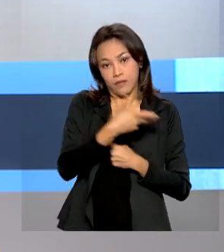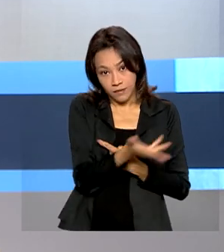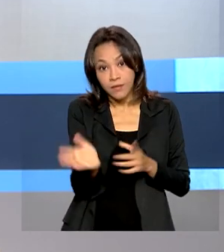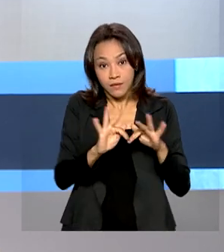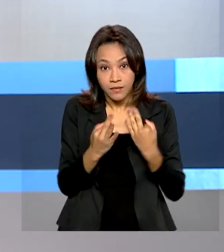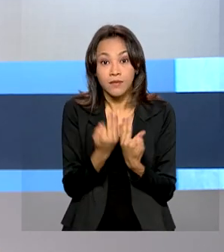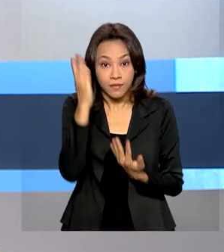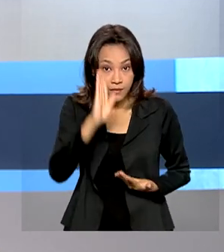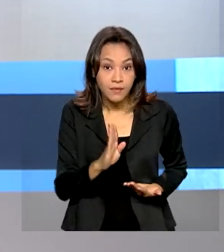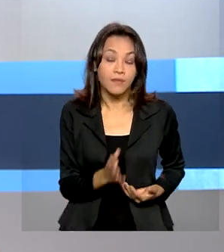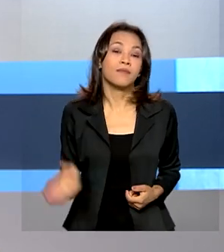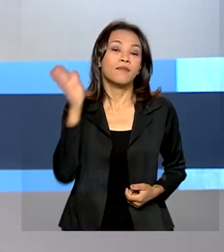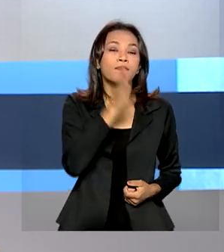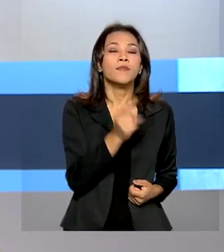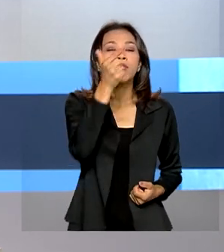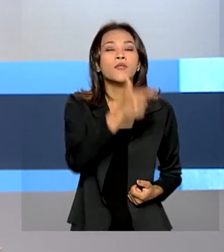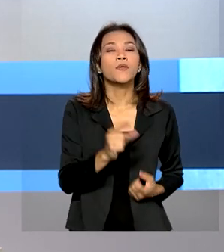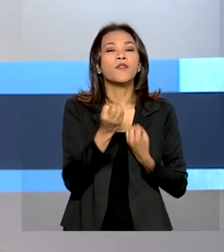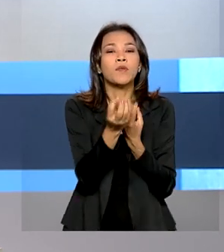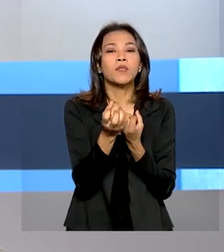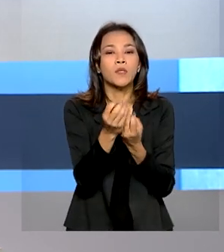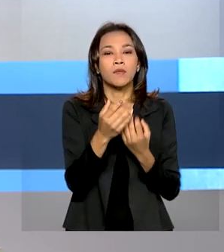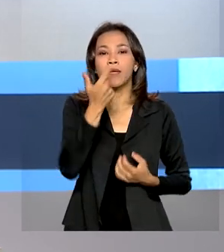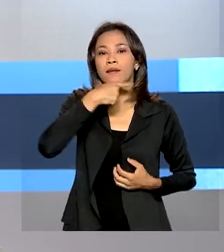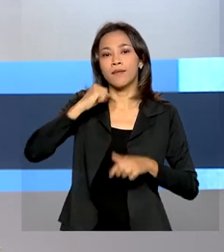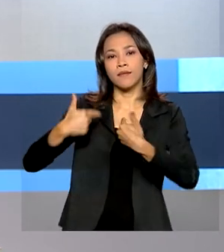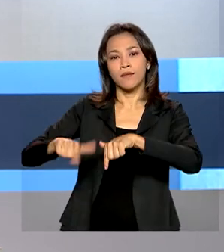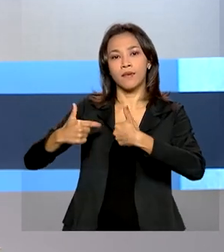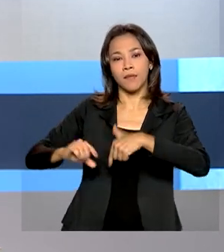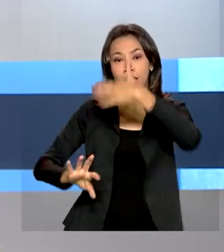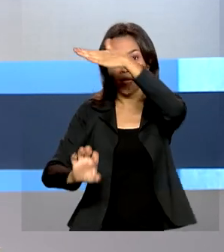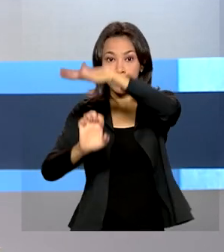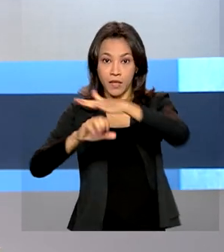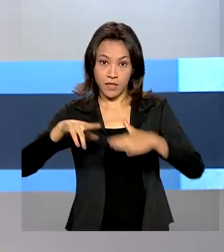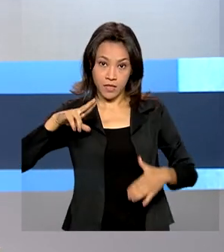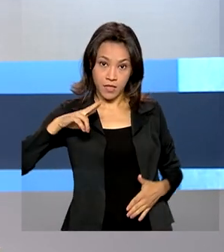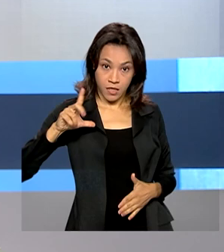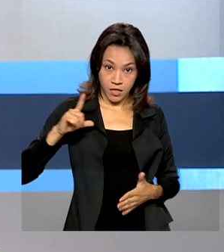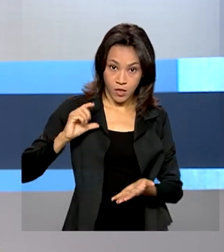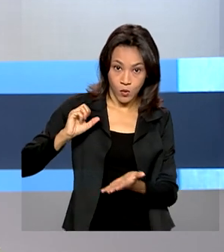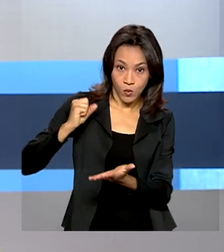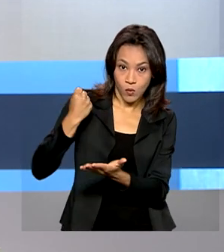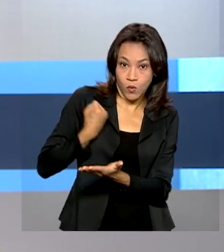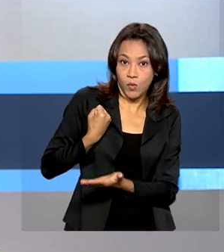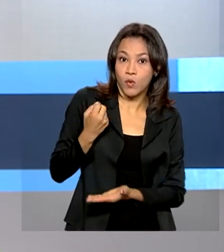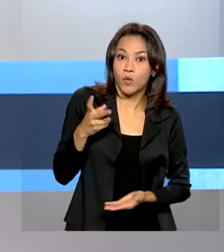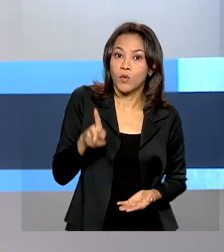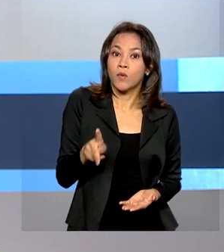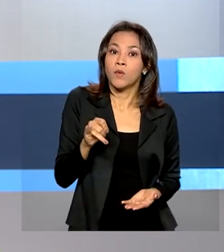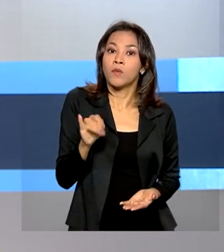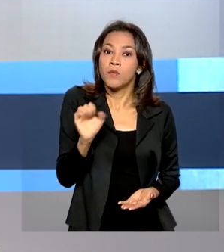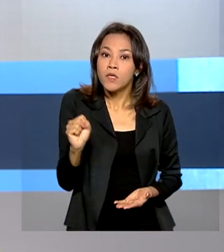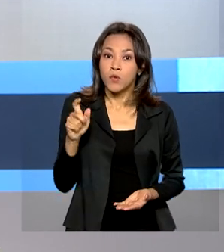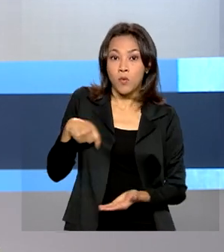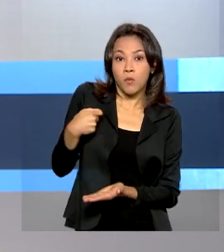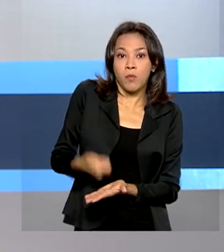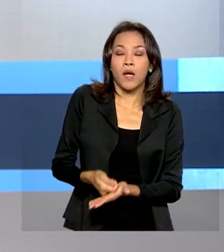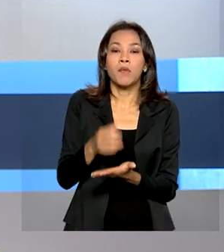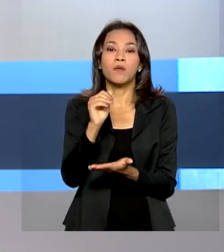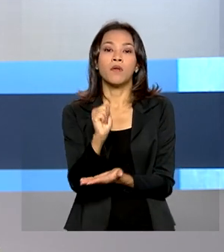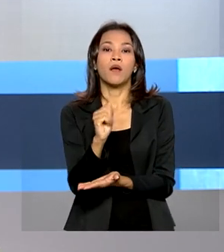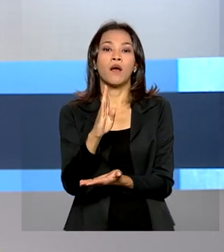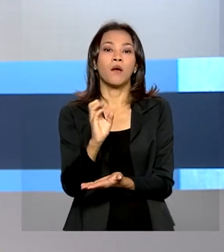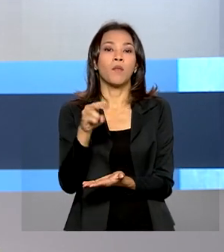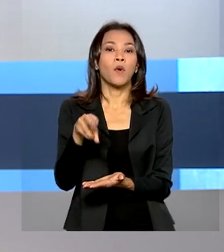E uma informação para os trabalhadores da iniciativa privada inscritos no PIS. O pagamento do abono salarial este ano começa